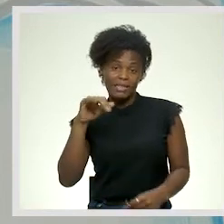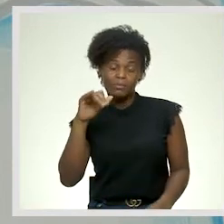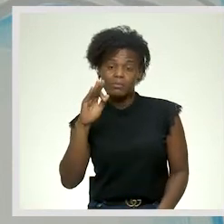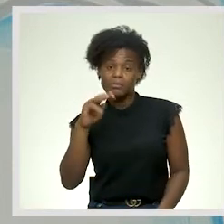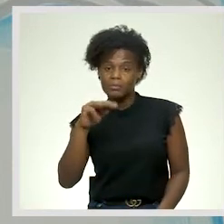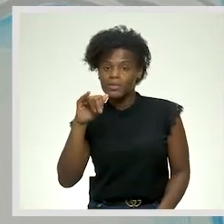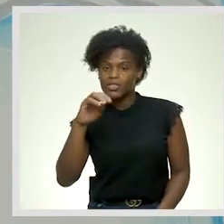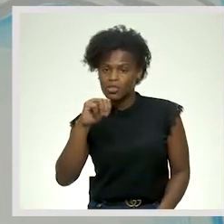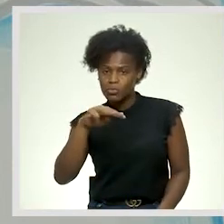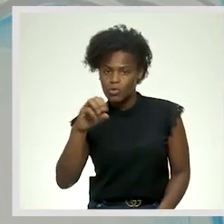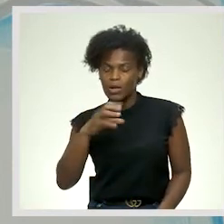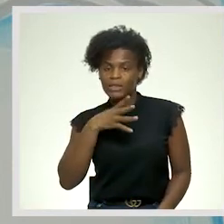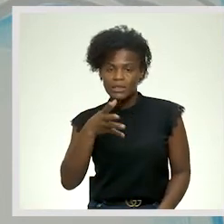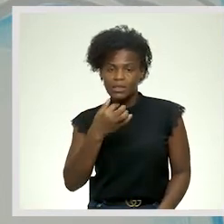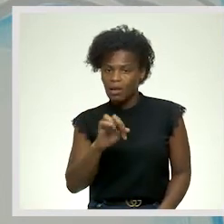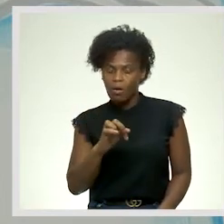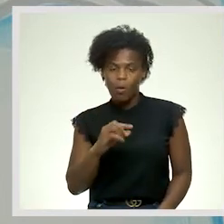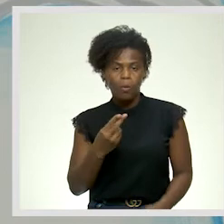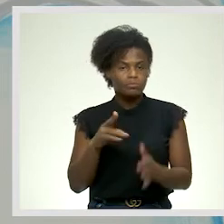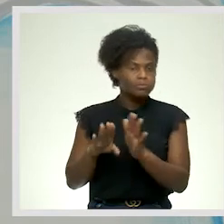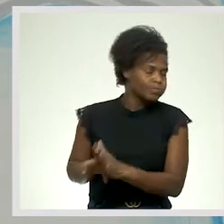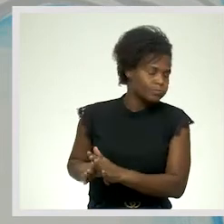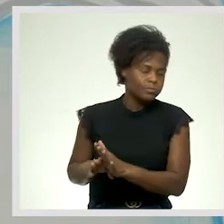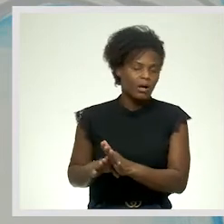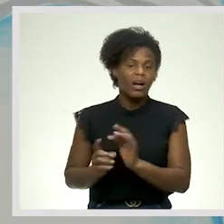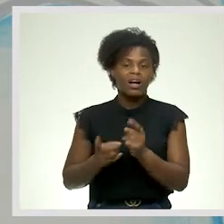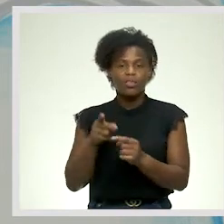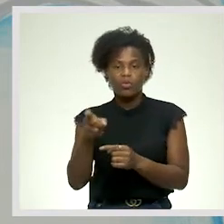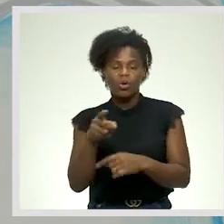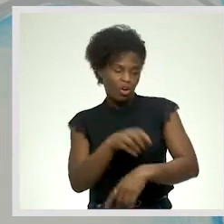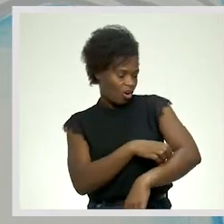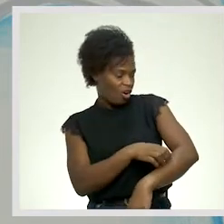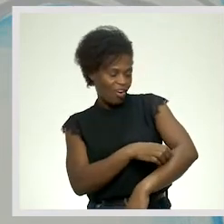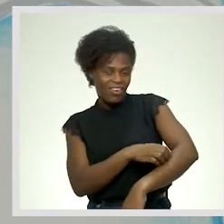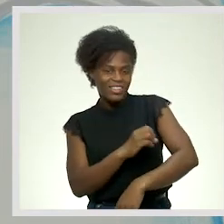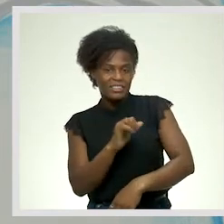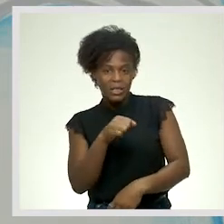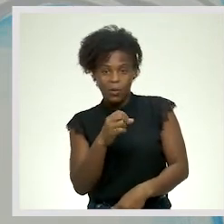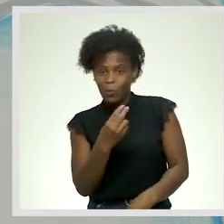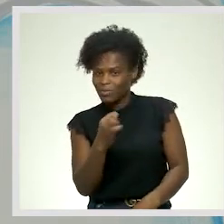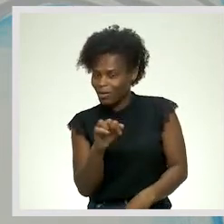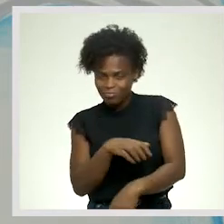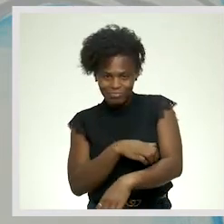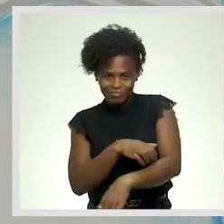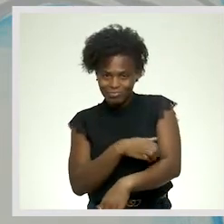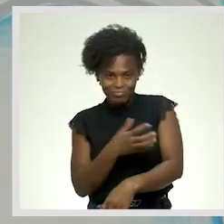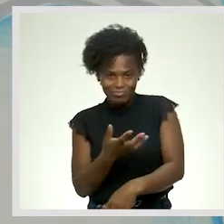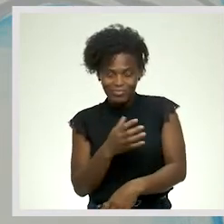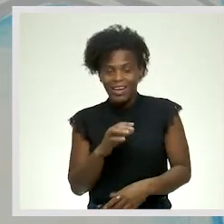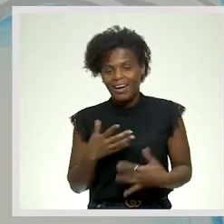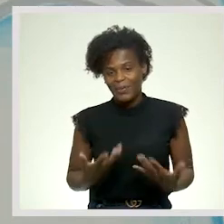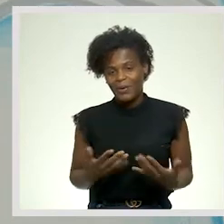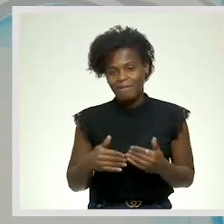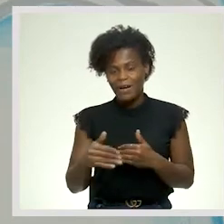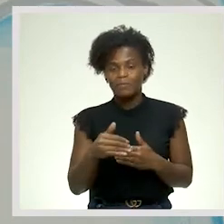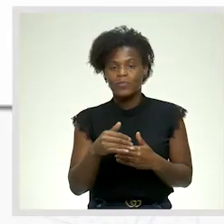atuar a ponto de impedir ou desimpedir que você cosse ou não se cosse. Então, vamos para